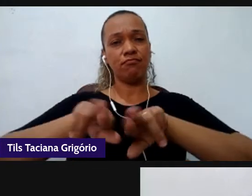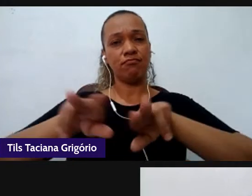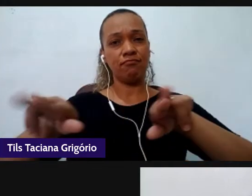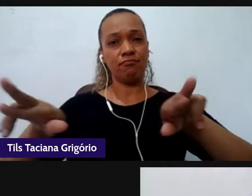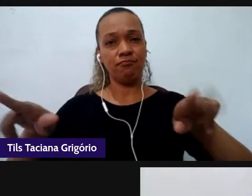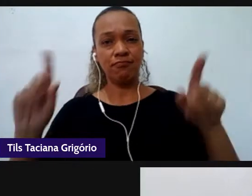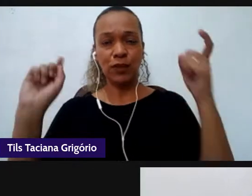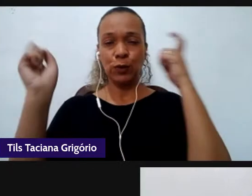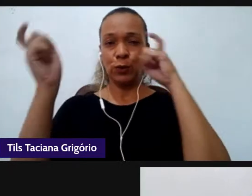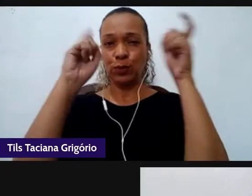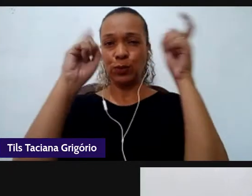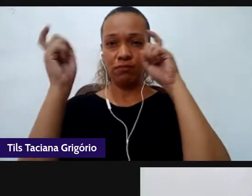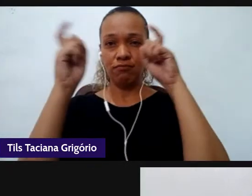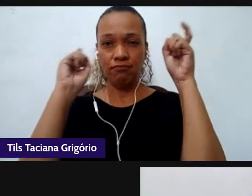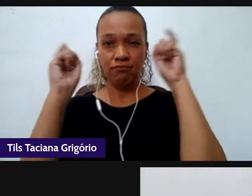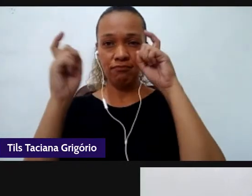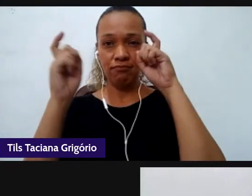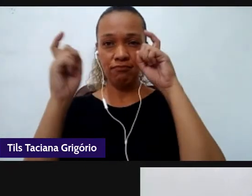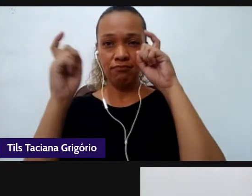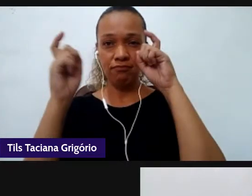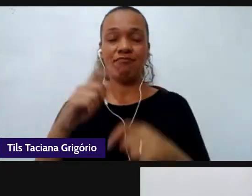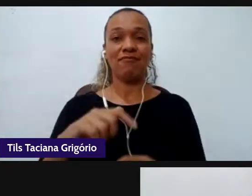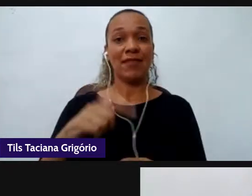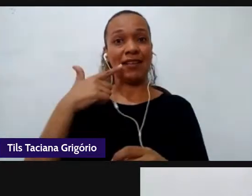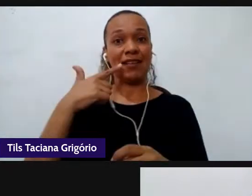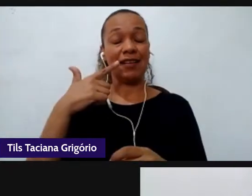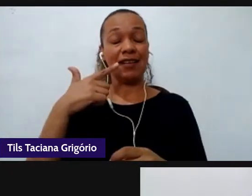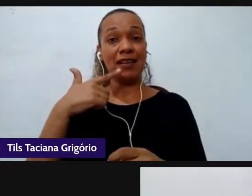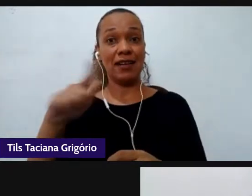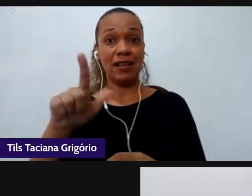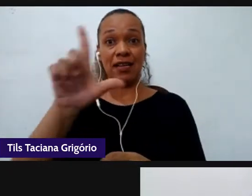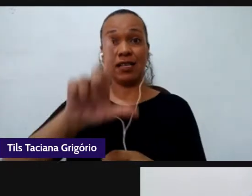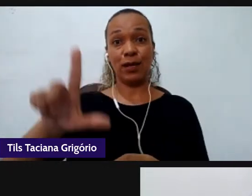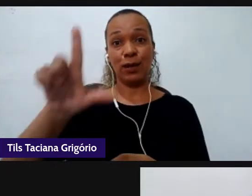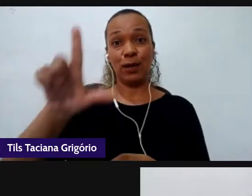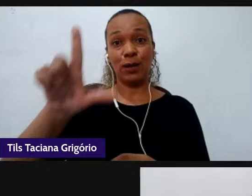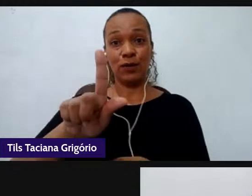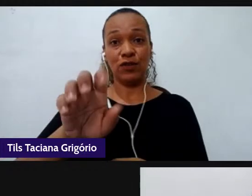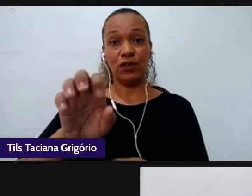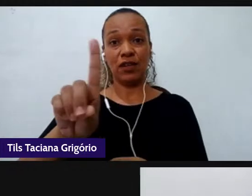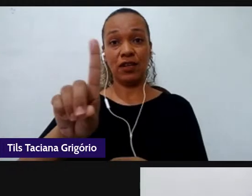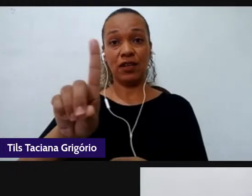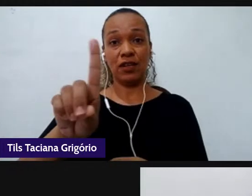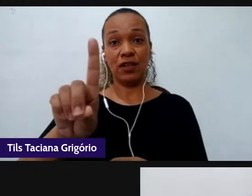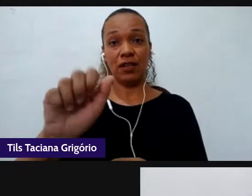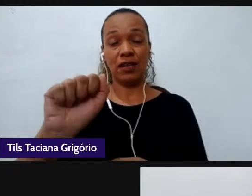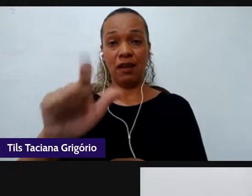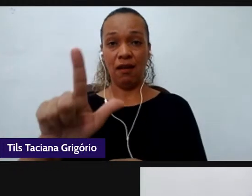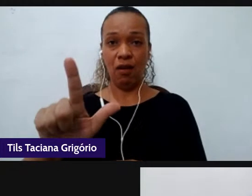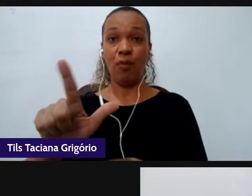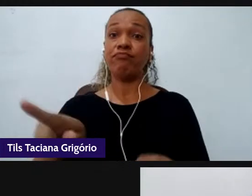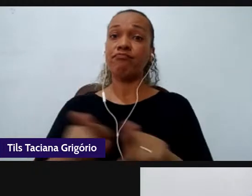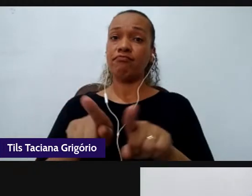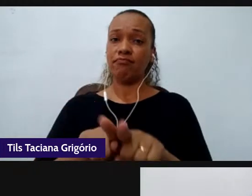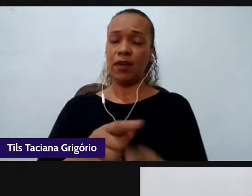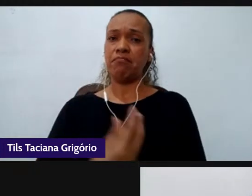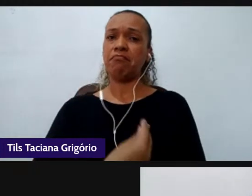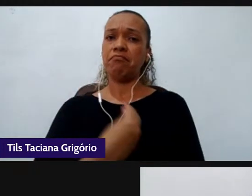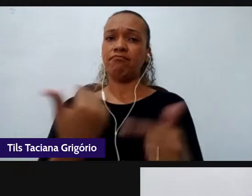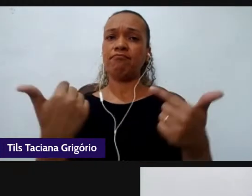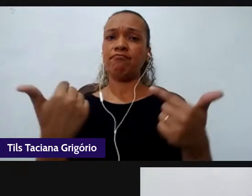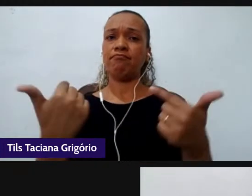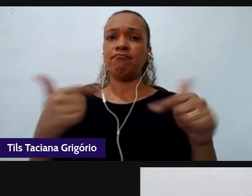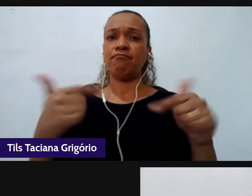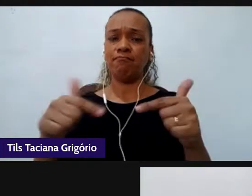GEDEAL. Temos a honra de tê-la no grupo, CIMEI. Atua na Secretaria de